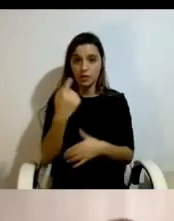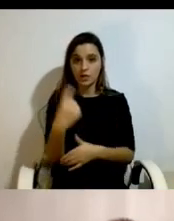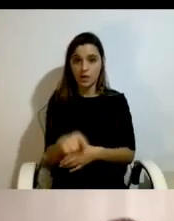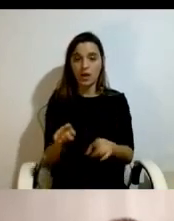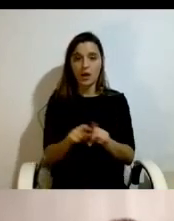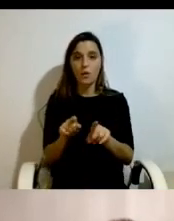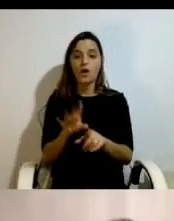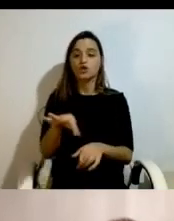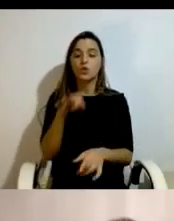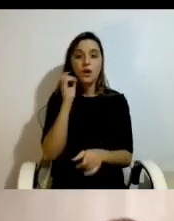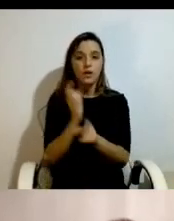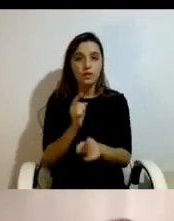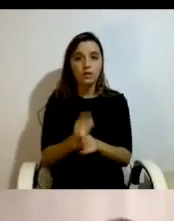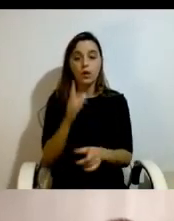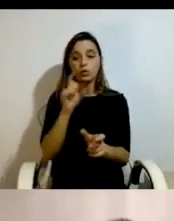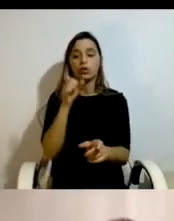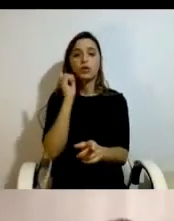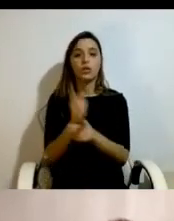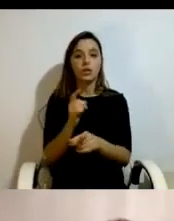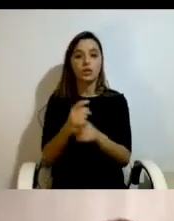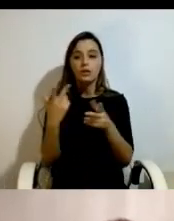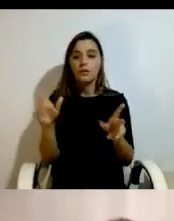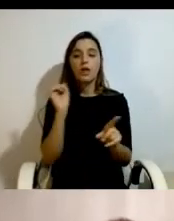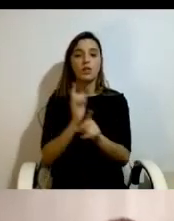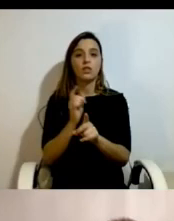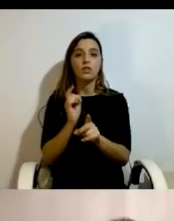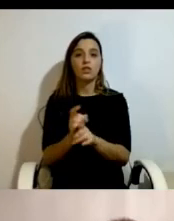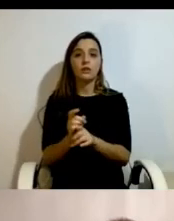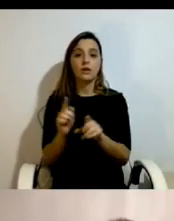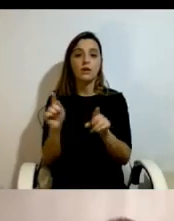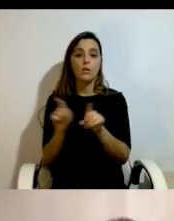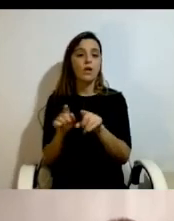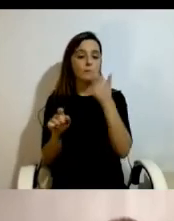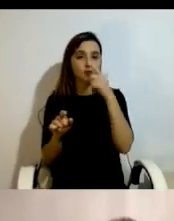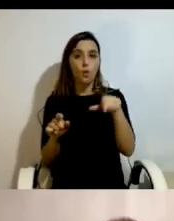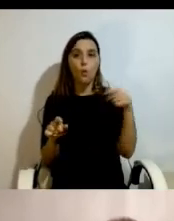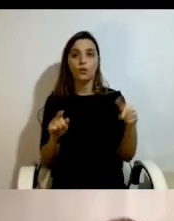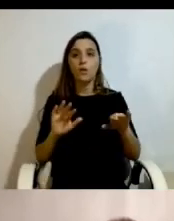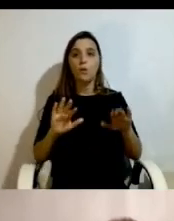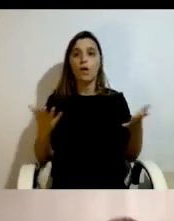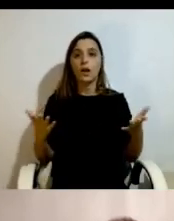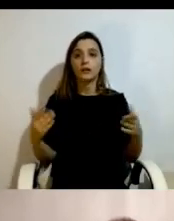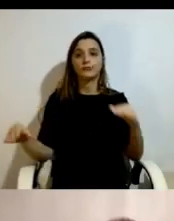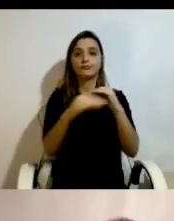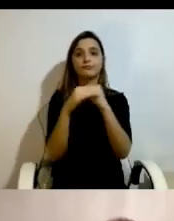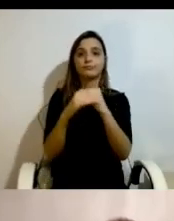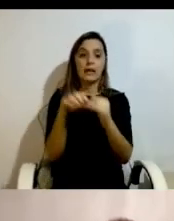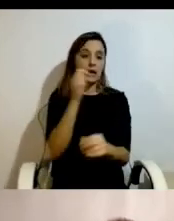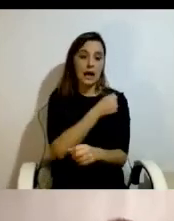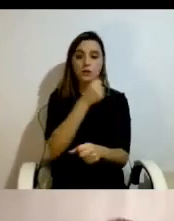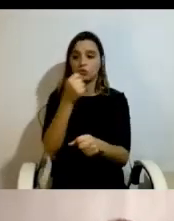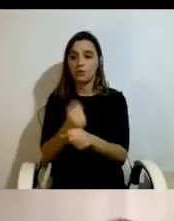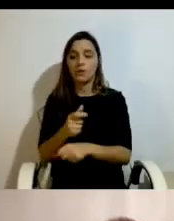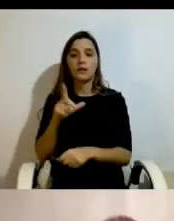escolha, o mesmo controle, a mesma liberdade que qualquer outro cidadão ou cidadã, em casa, no trabalho e como membros de uma